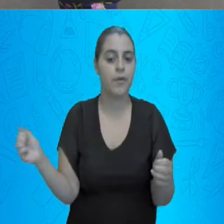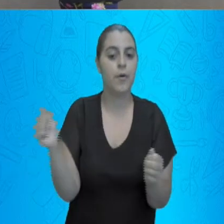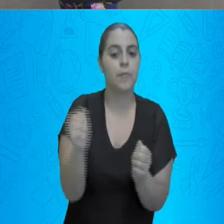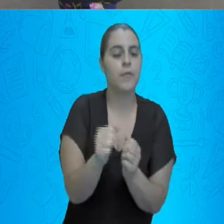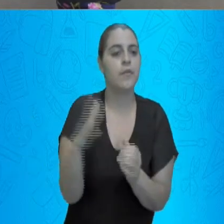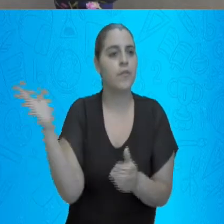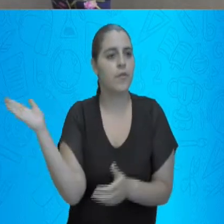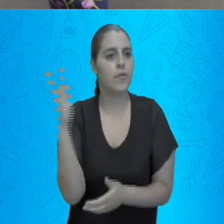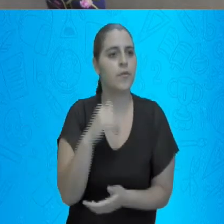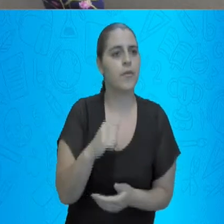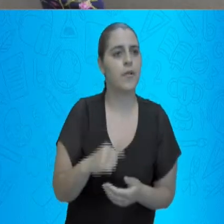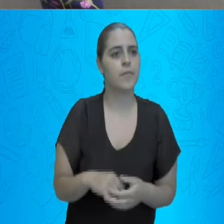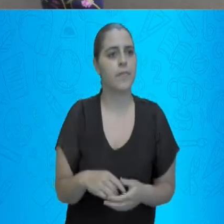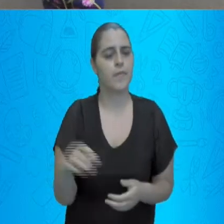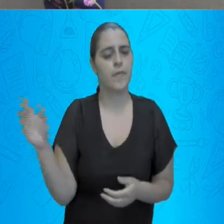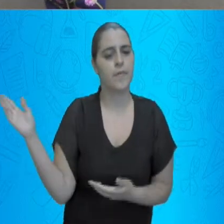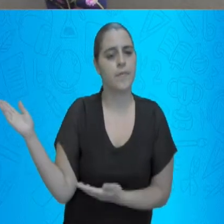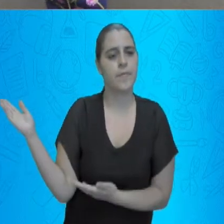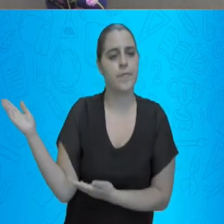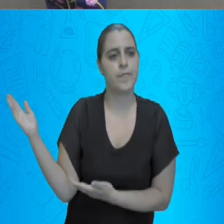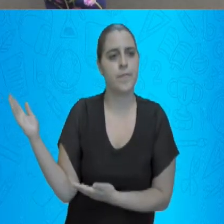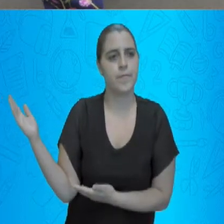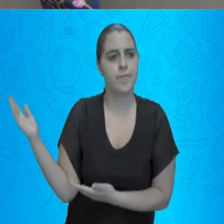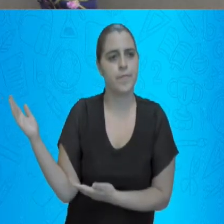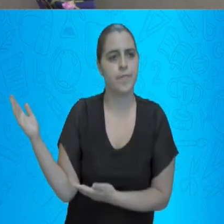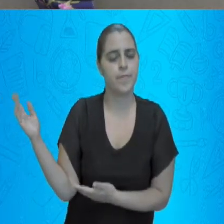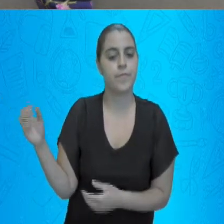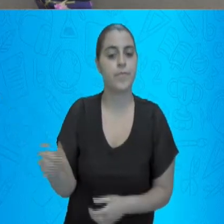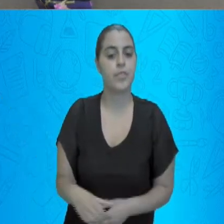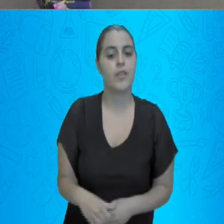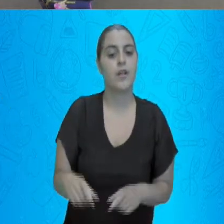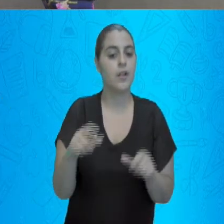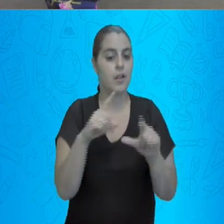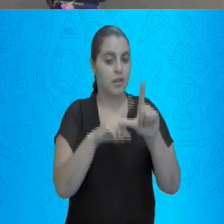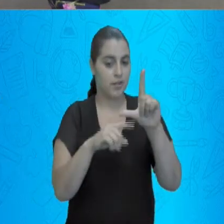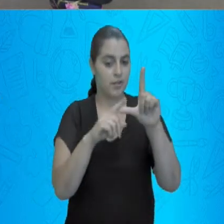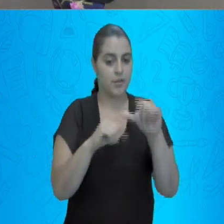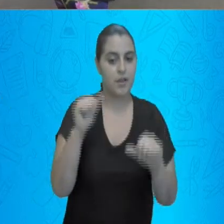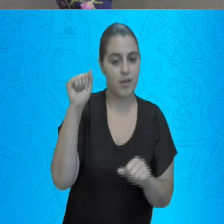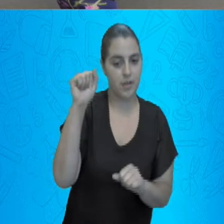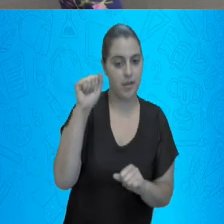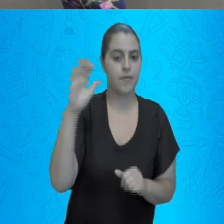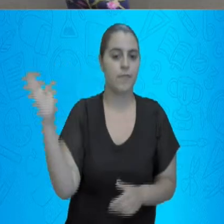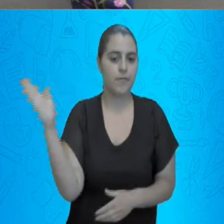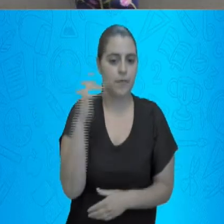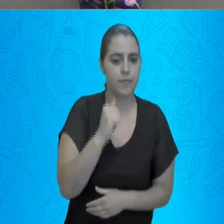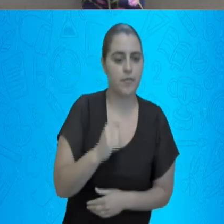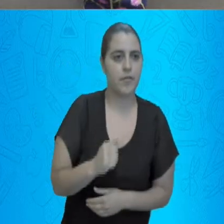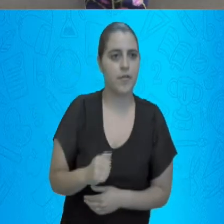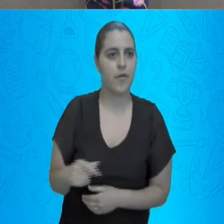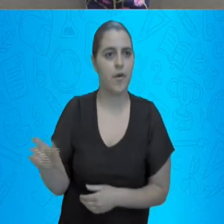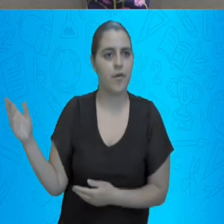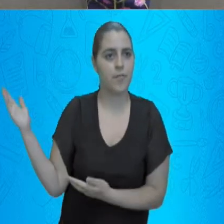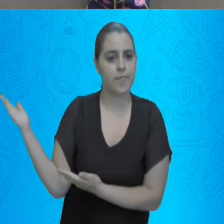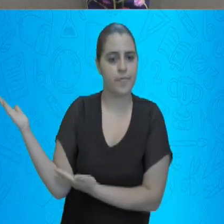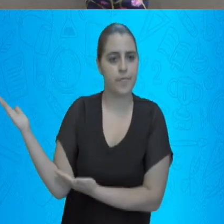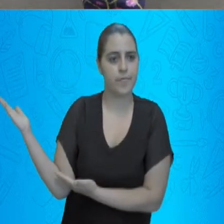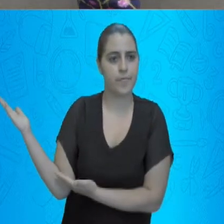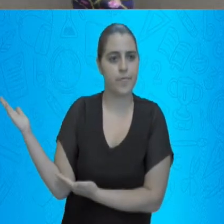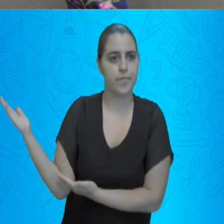cruzadinha. Nós vamos resolver aqui, ó. A letra A. Vem comigo aqui. Ó ela aqui, ó.